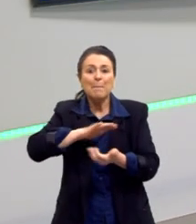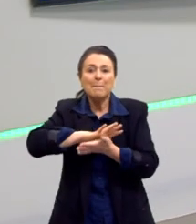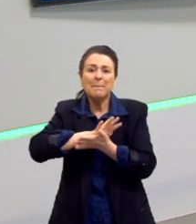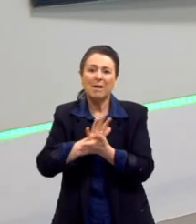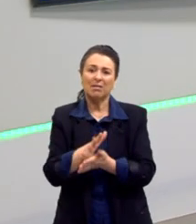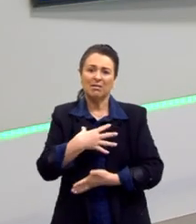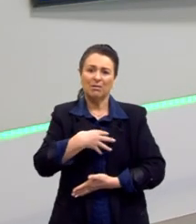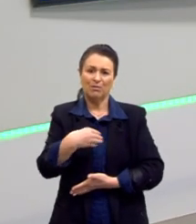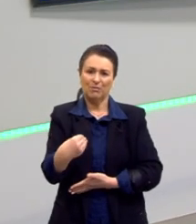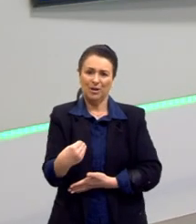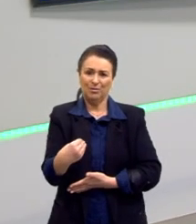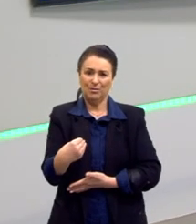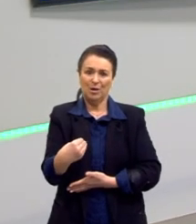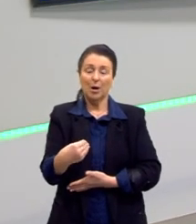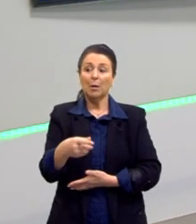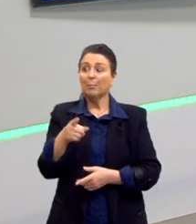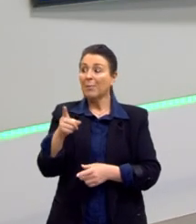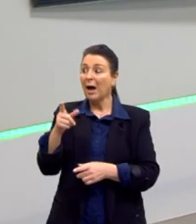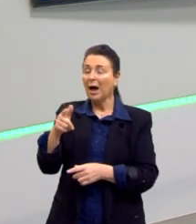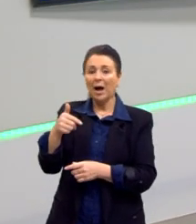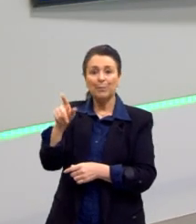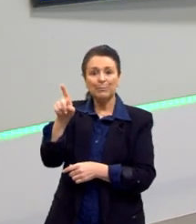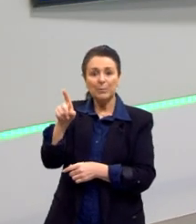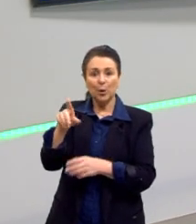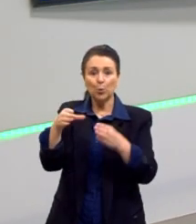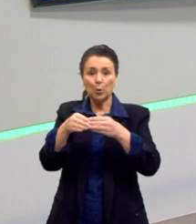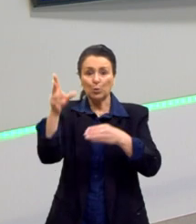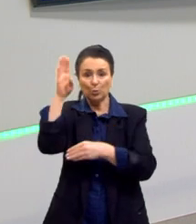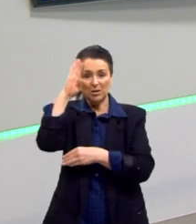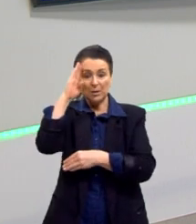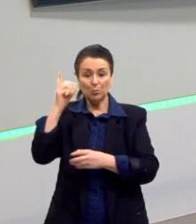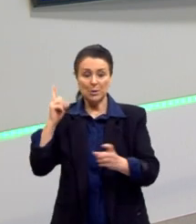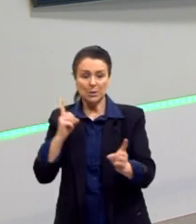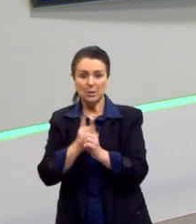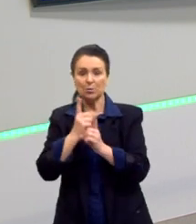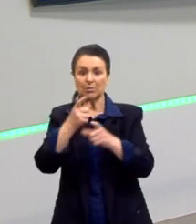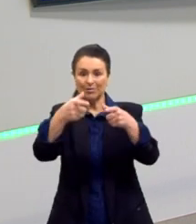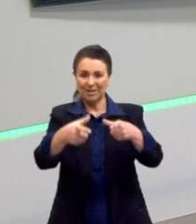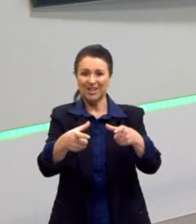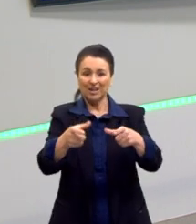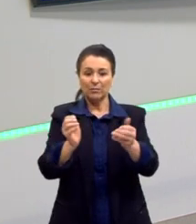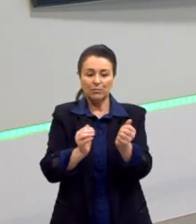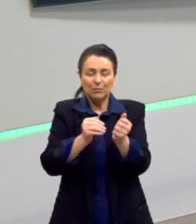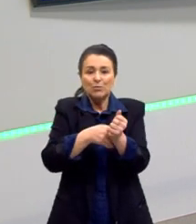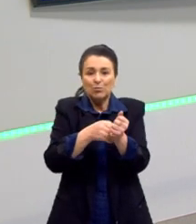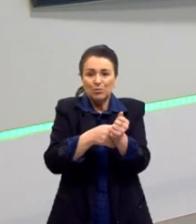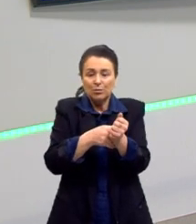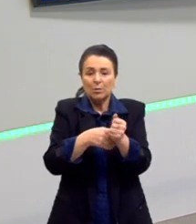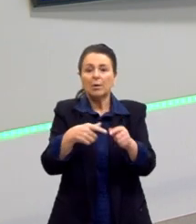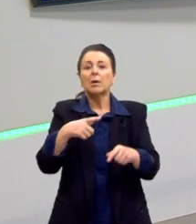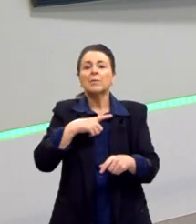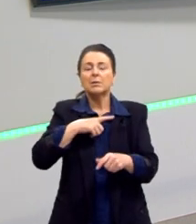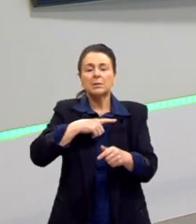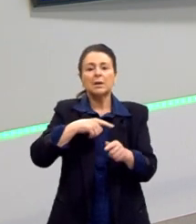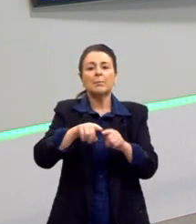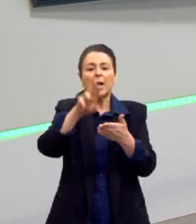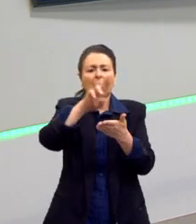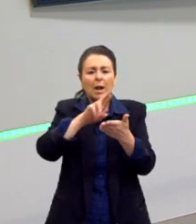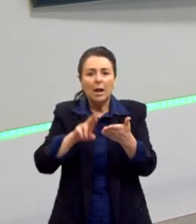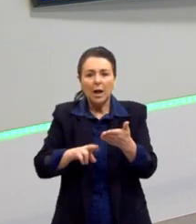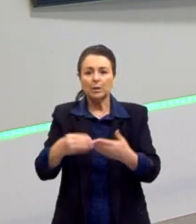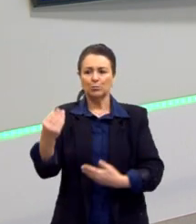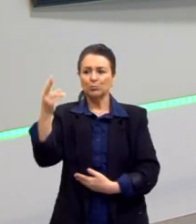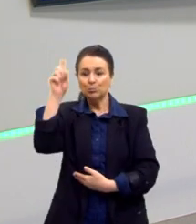pântano para eles não serem descobertos. Essa é uma das partes mais terríveis do livro, mas tem vários relatos também do cotidiano da guerra. Da gente